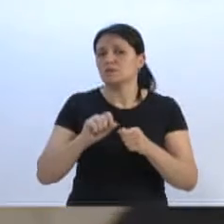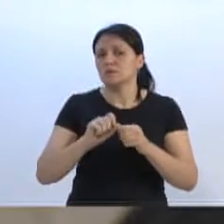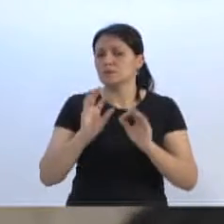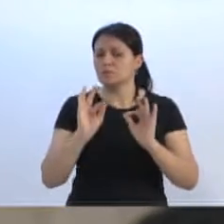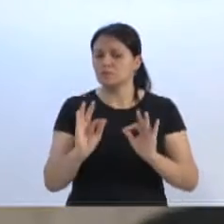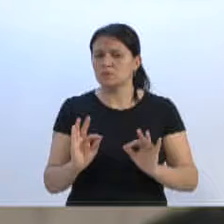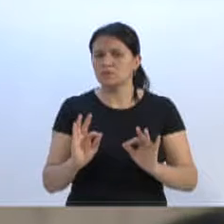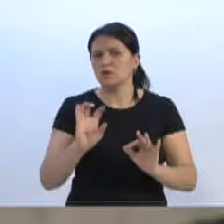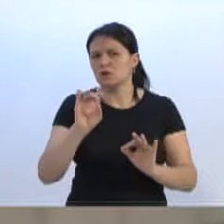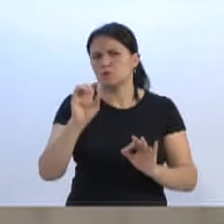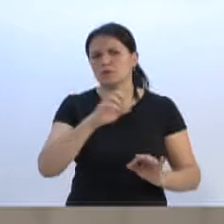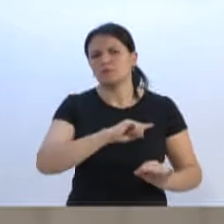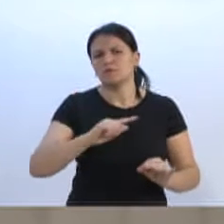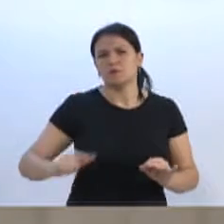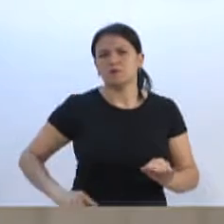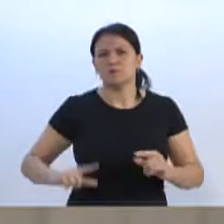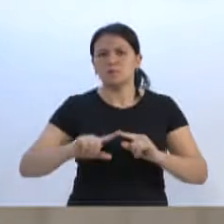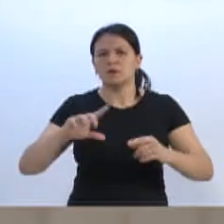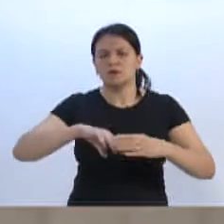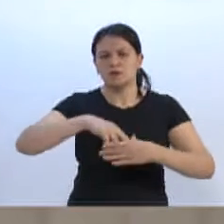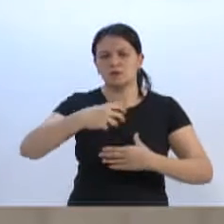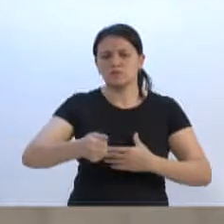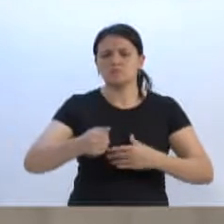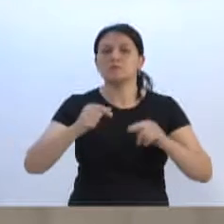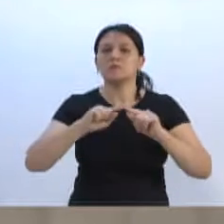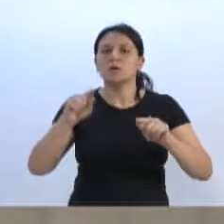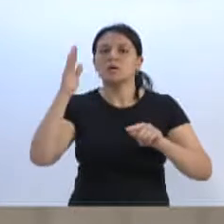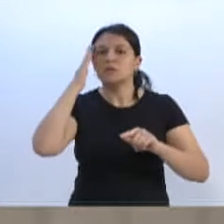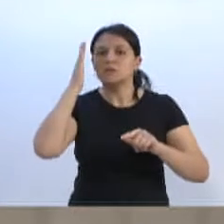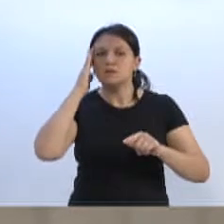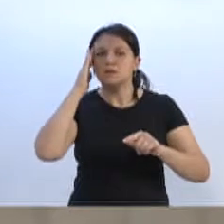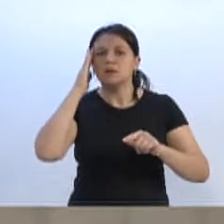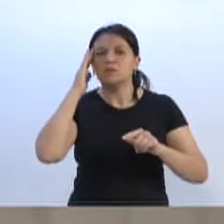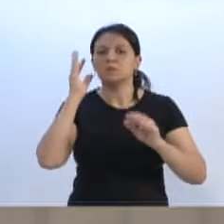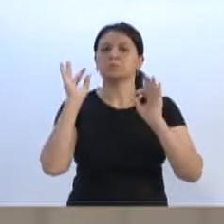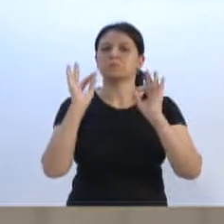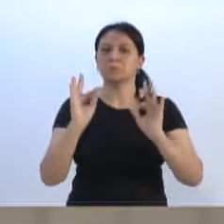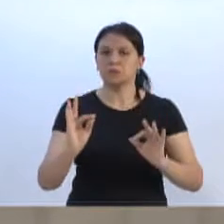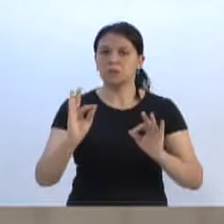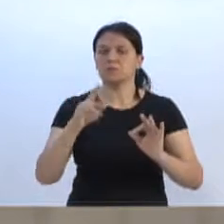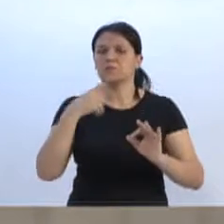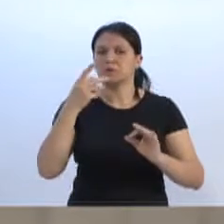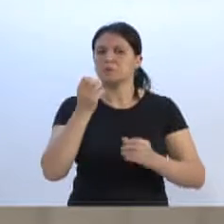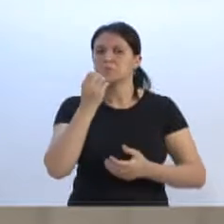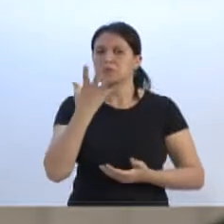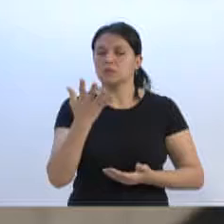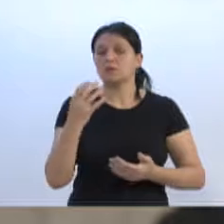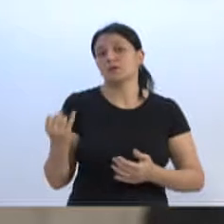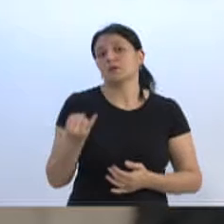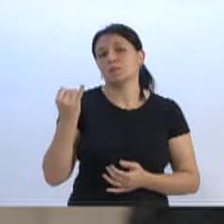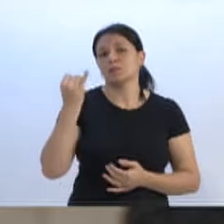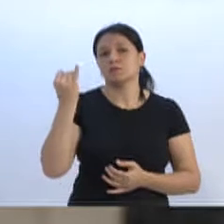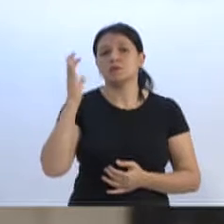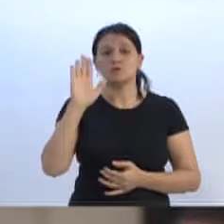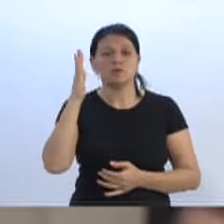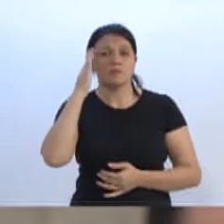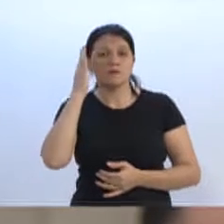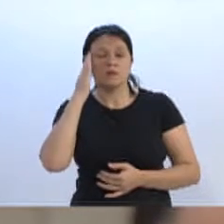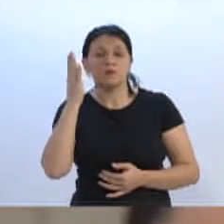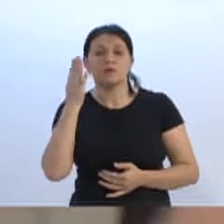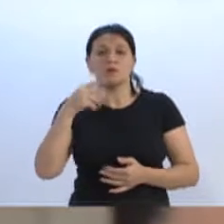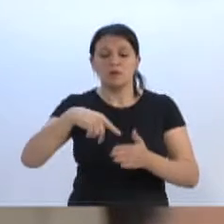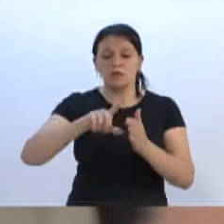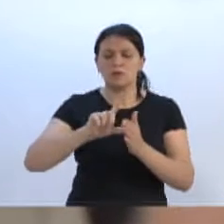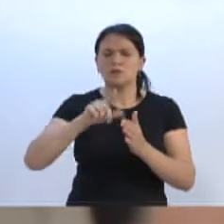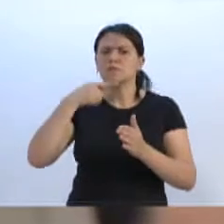algum. Não é só o governador, mas as atitudes, mas também sabe reconhecer quando necessário e é importante. Isso é, como nós havíamos dito, isso faz bem ao